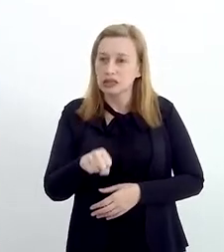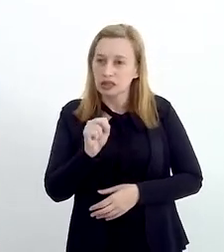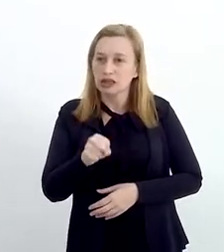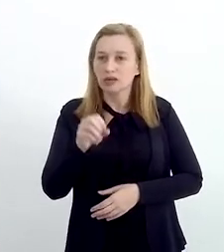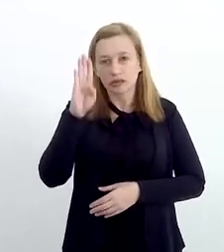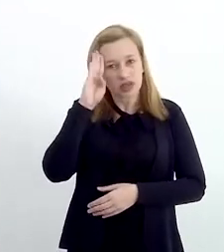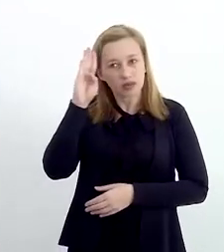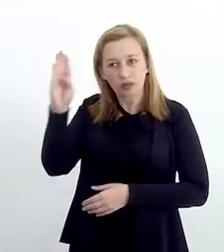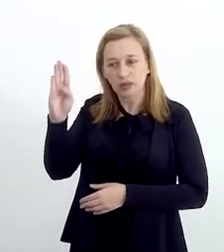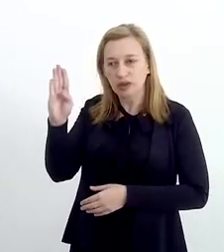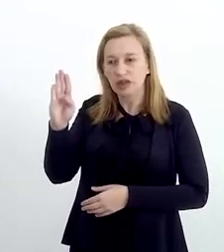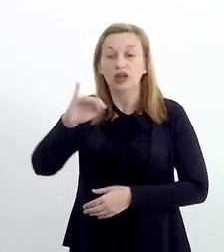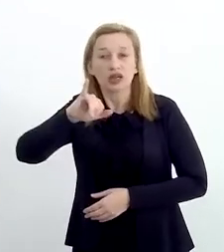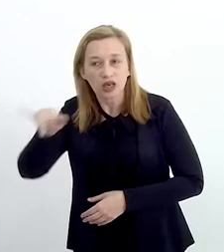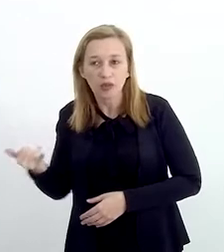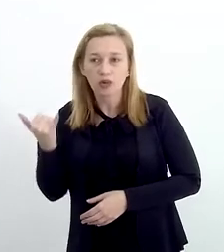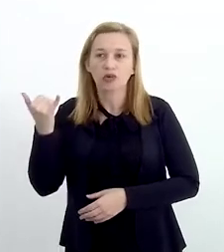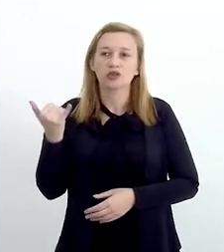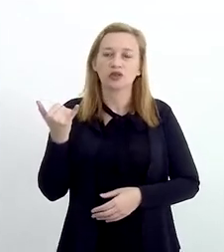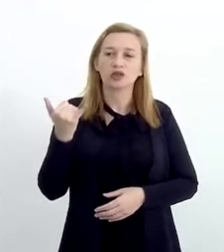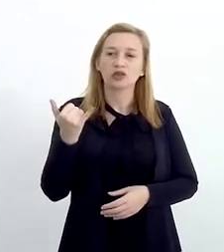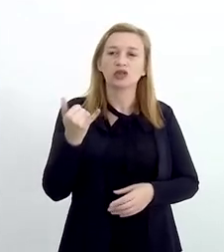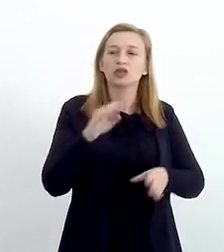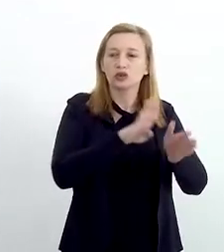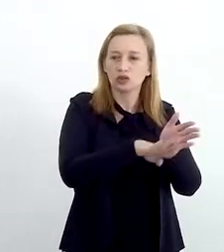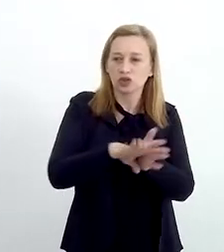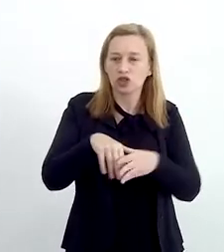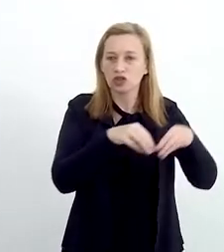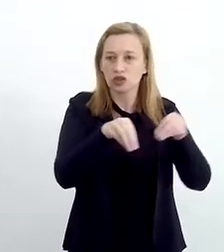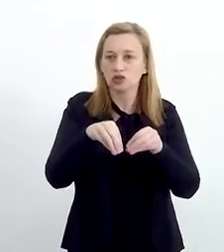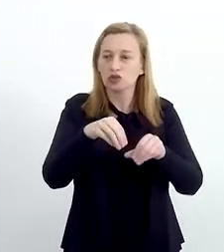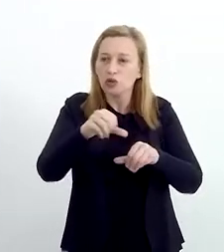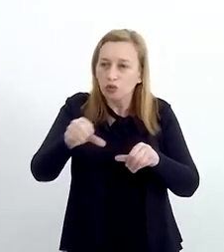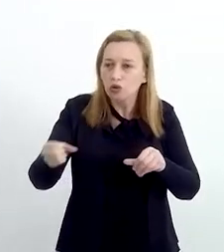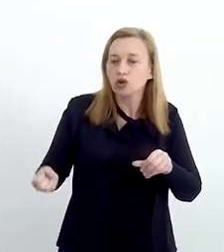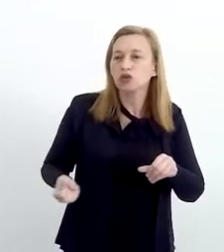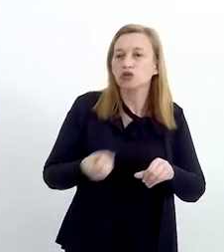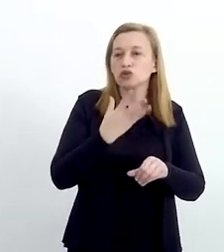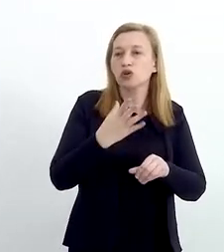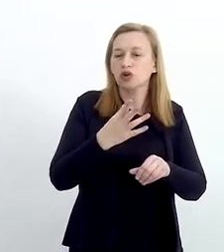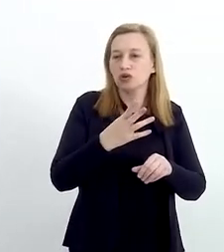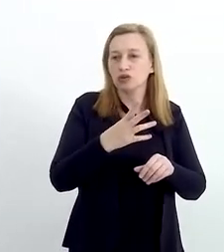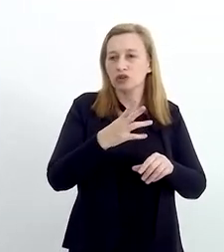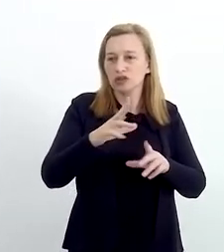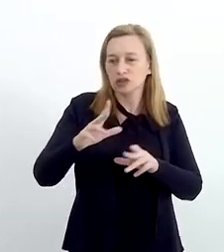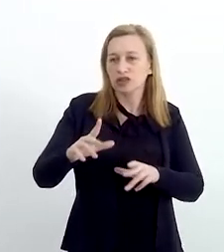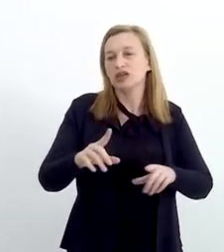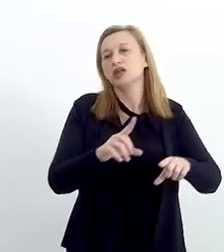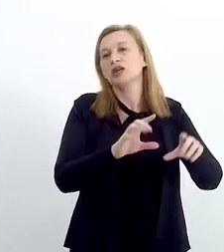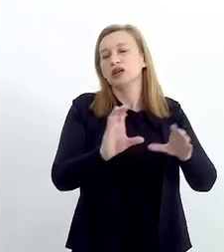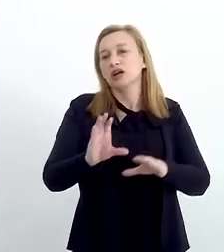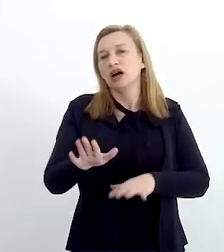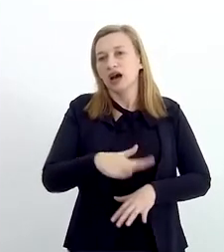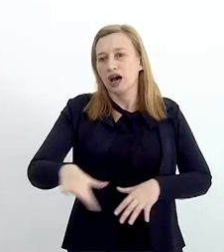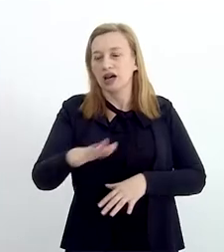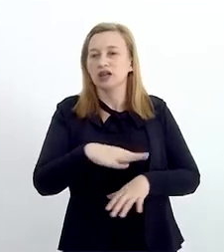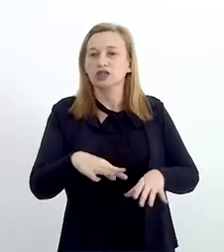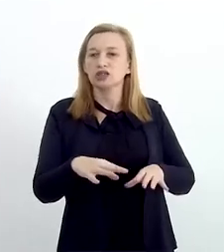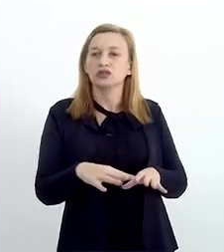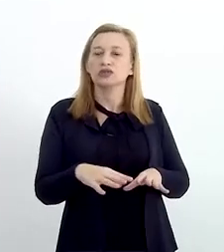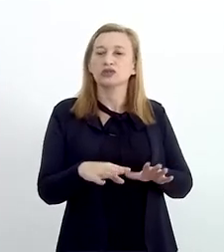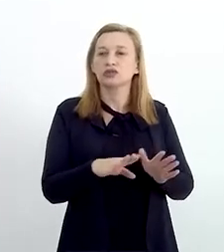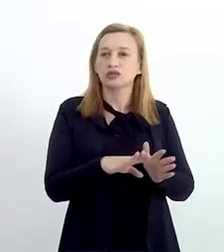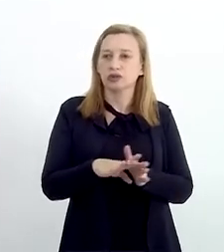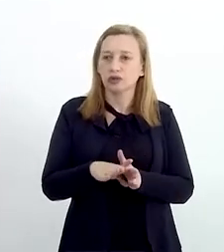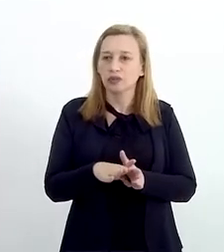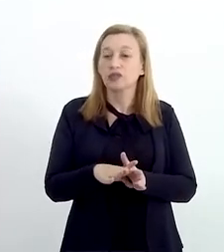sim, principalmente, e aproveitando dos resíduos como novas maneiras de receitas e recursos. E